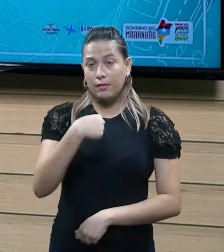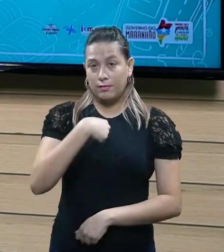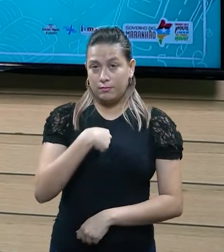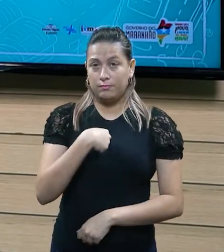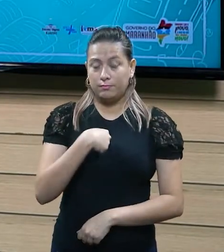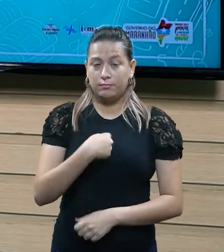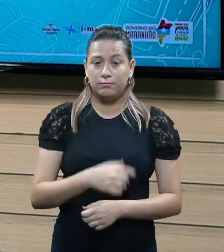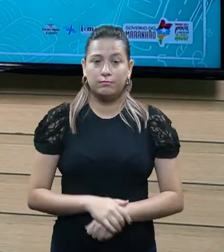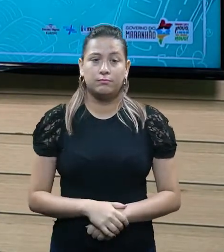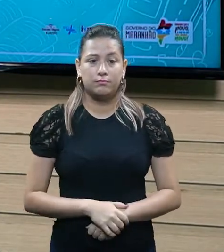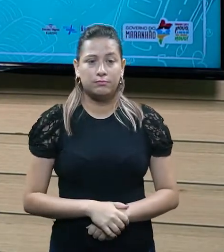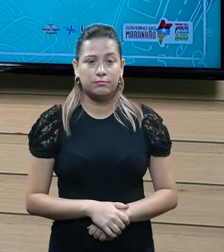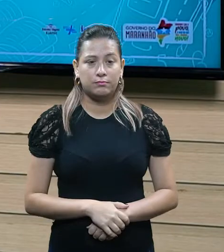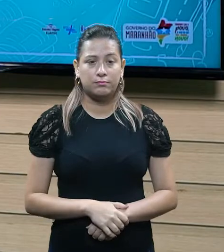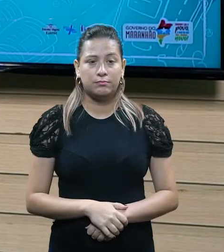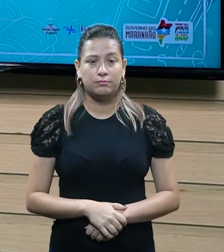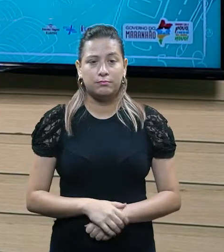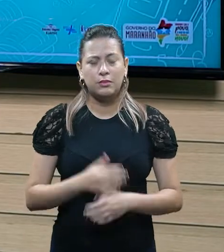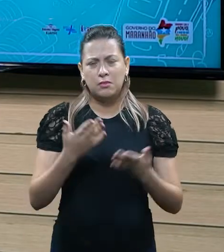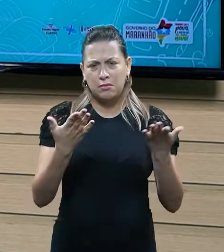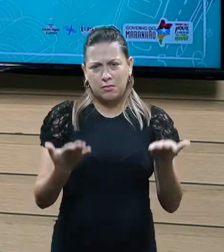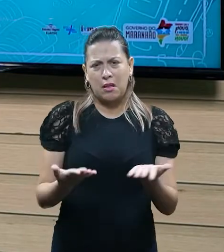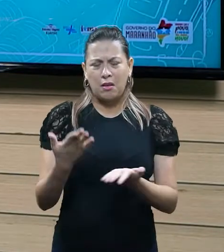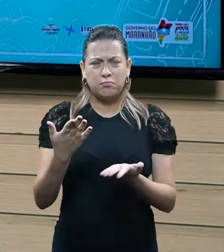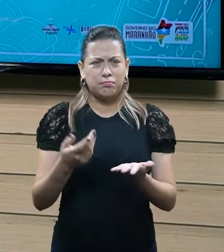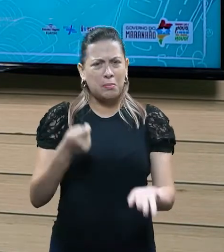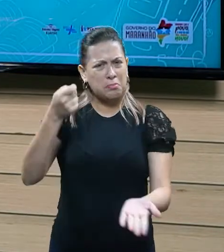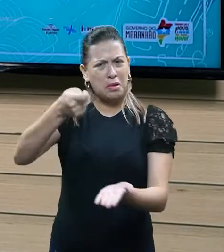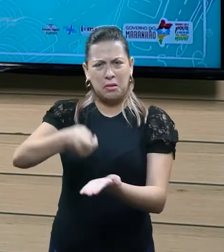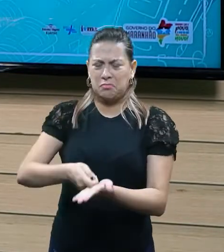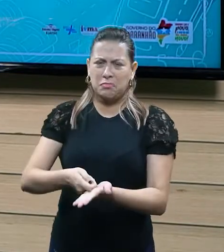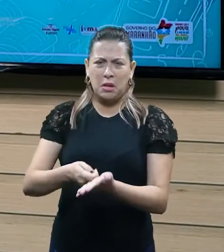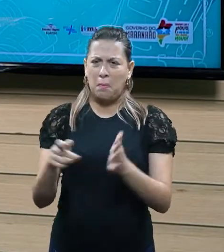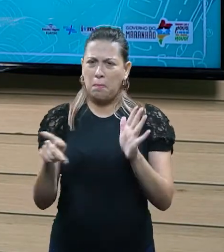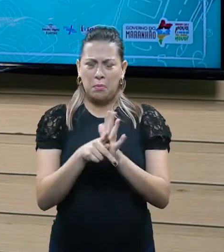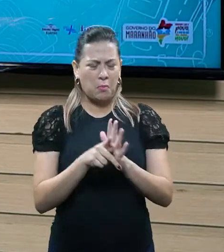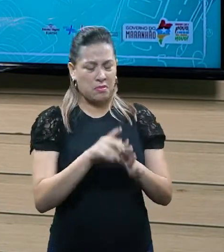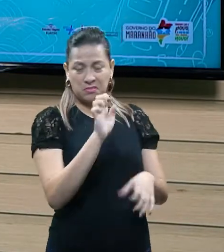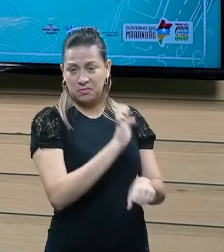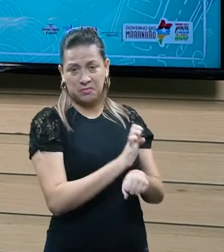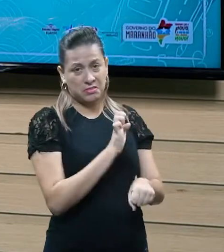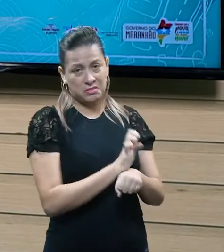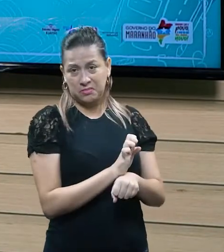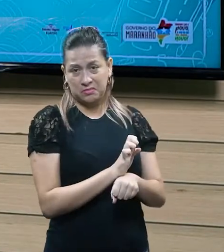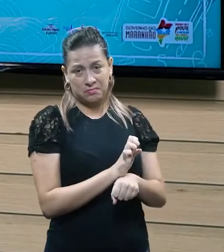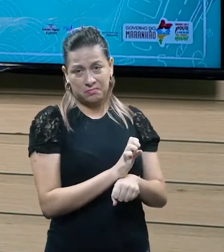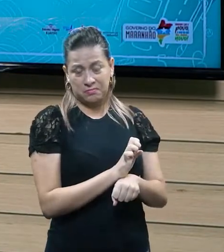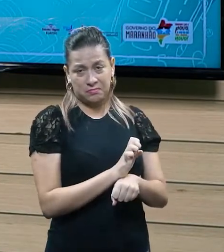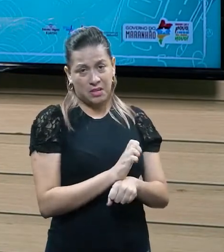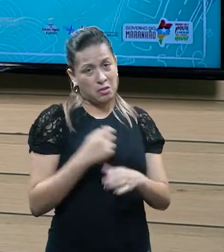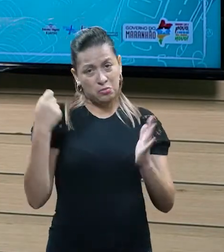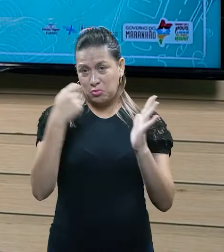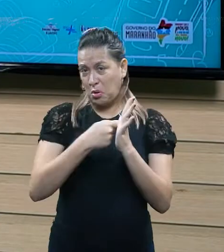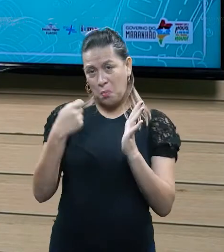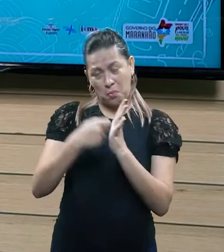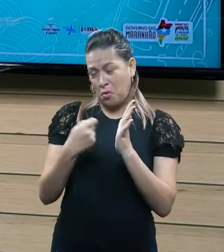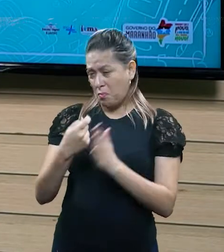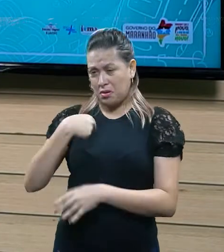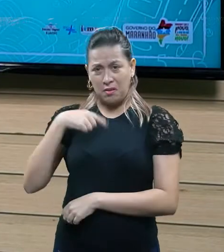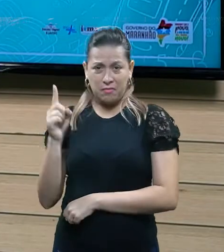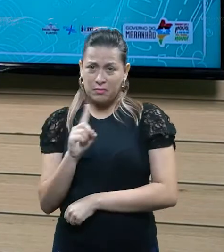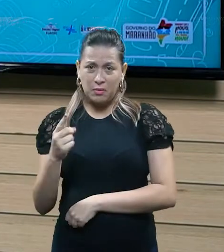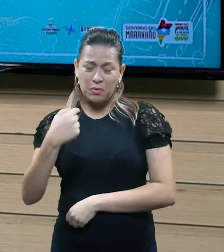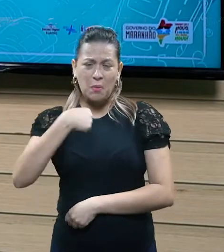não vejo uma contraprestação do Estado em relação a mim, então eu não tenho por que pagar esse